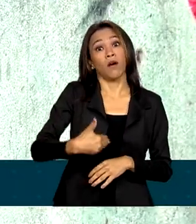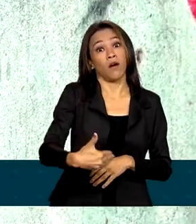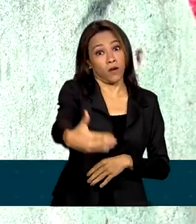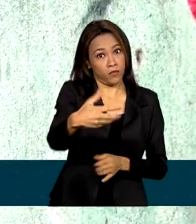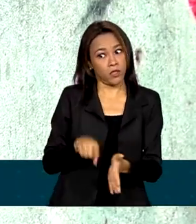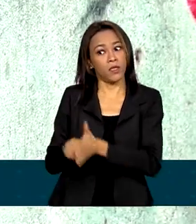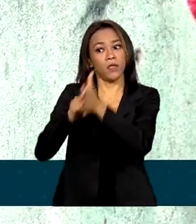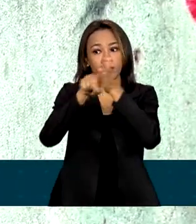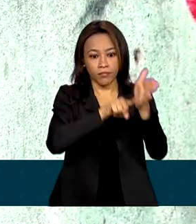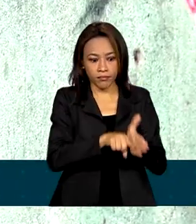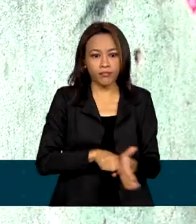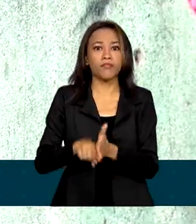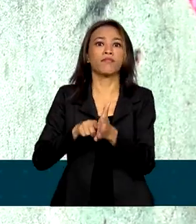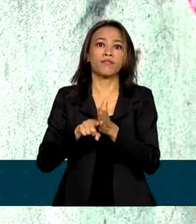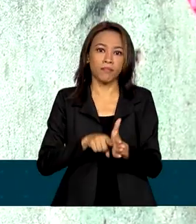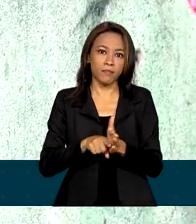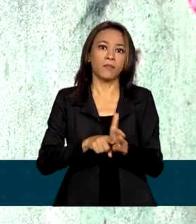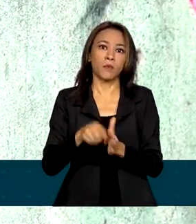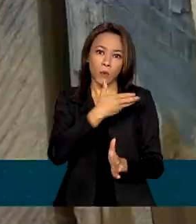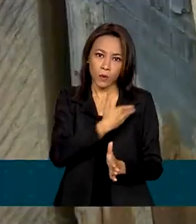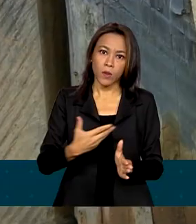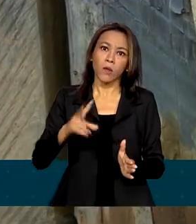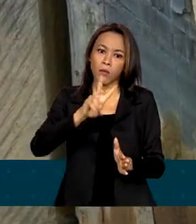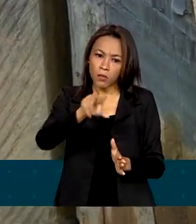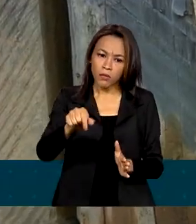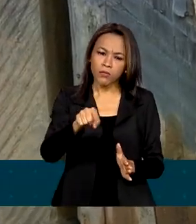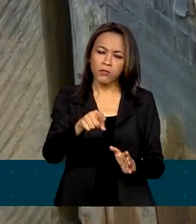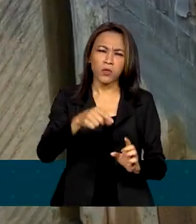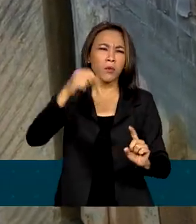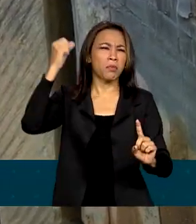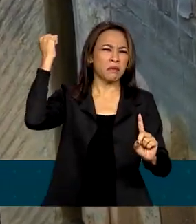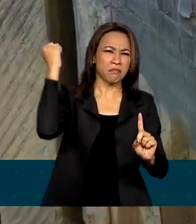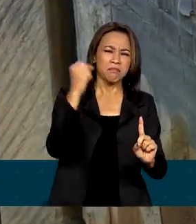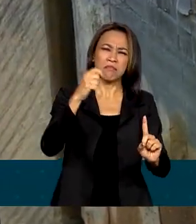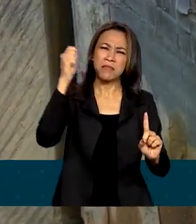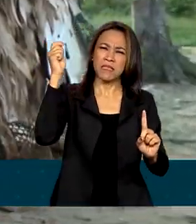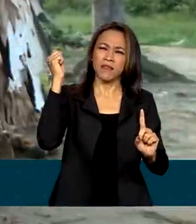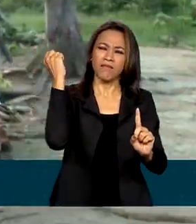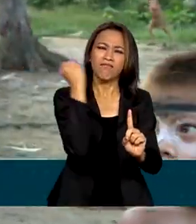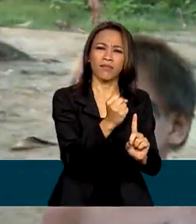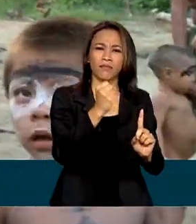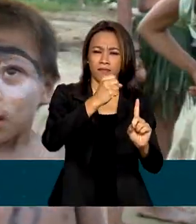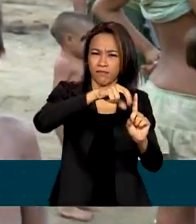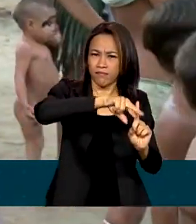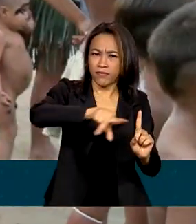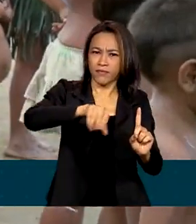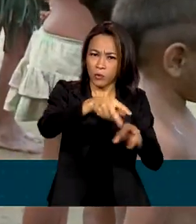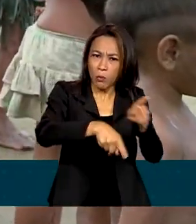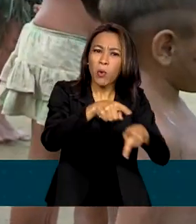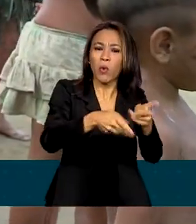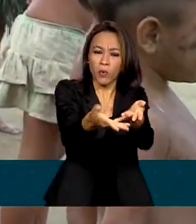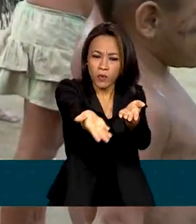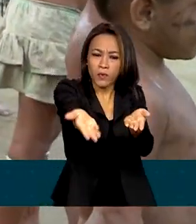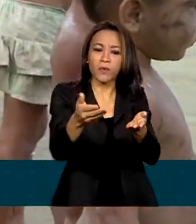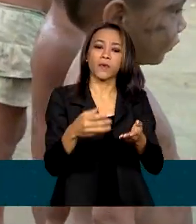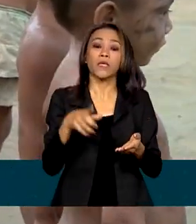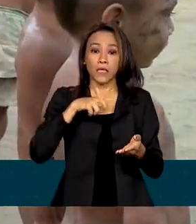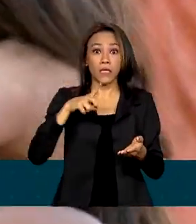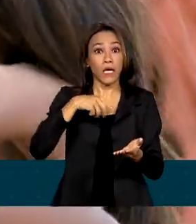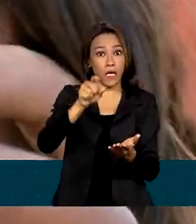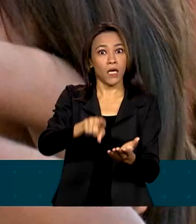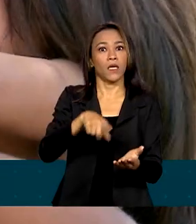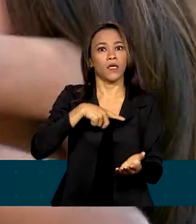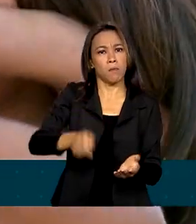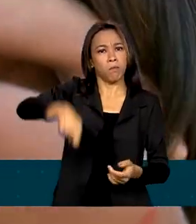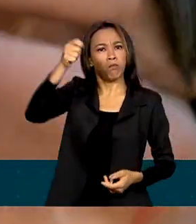por omissão e genocídio da comunidade de anomame. Este tipo penal, sancionado em 1956, prevê punições